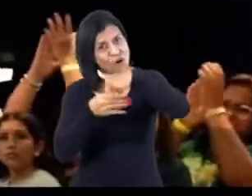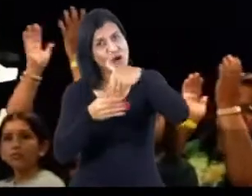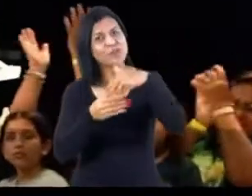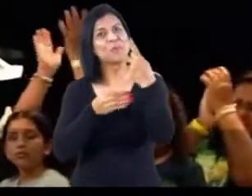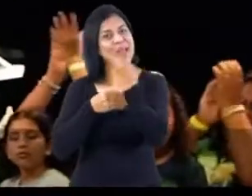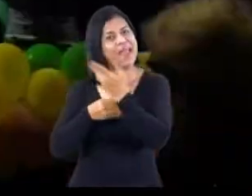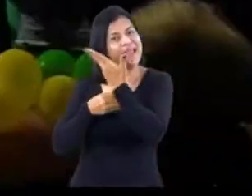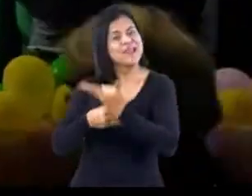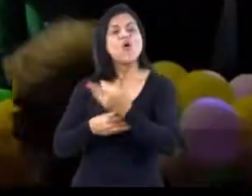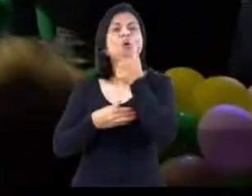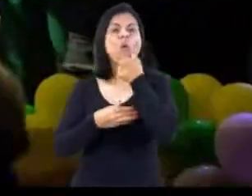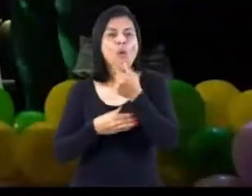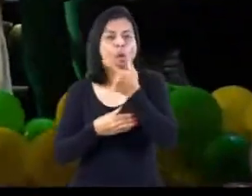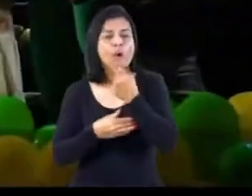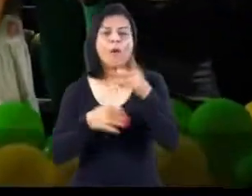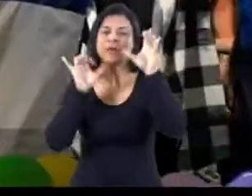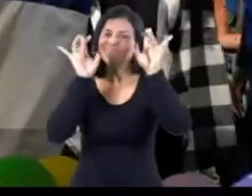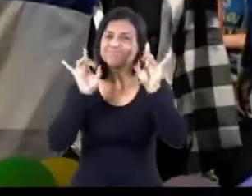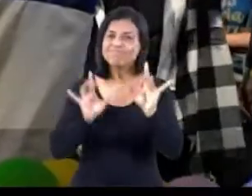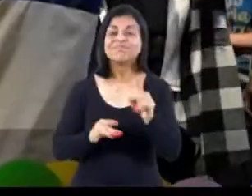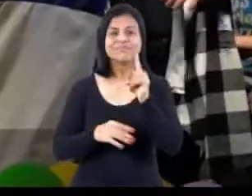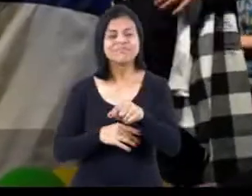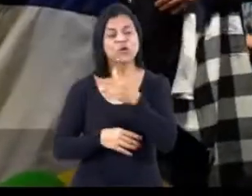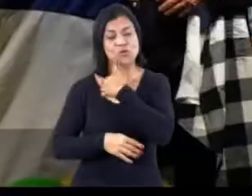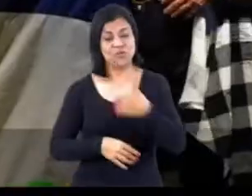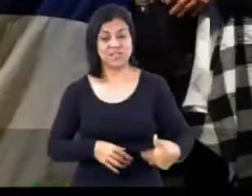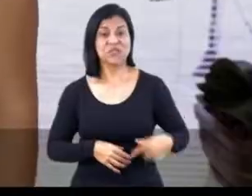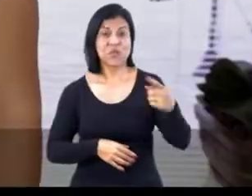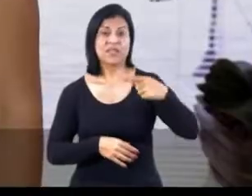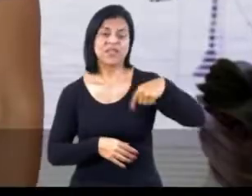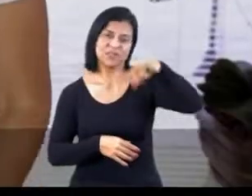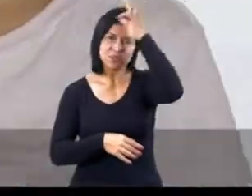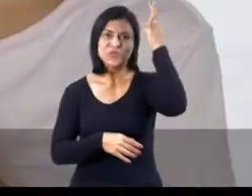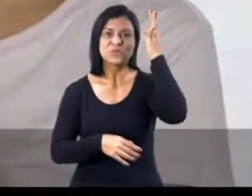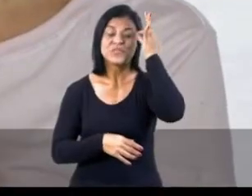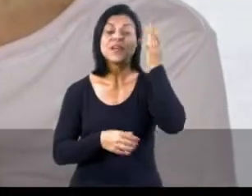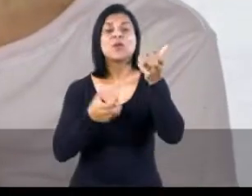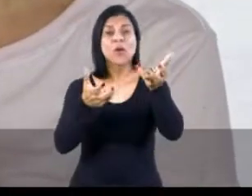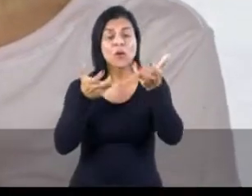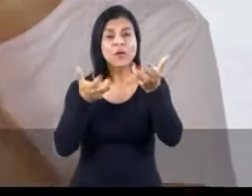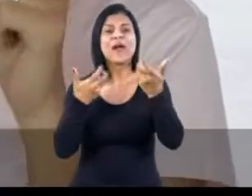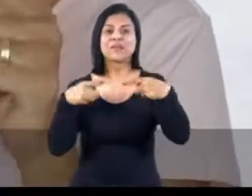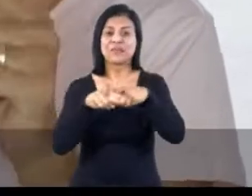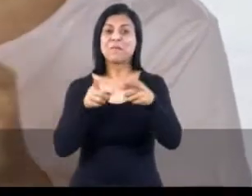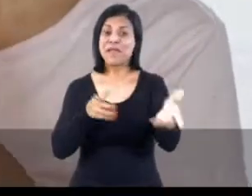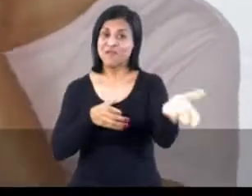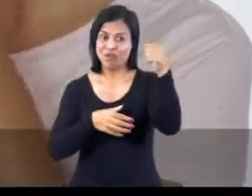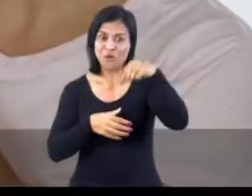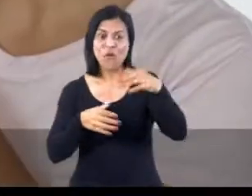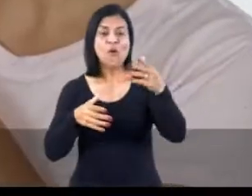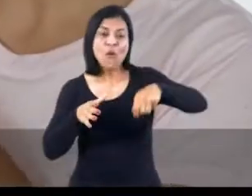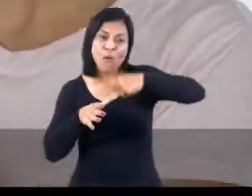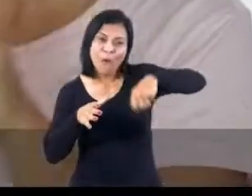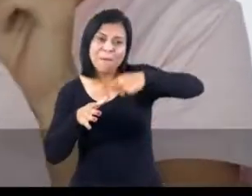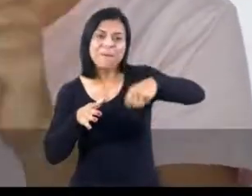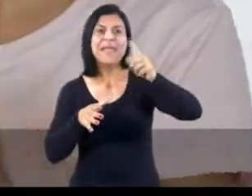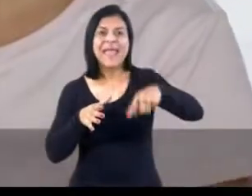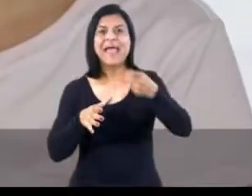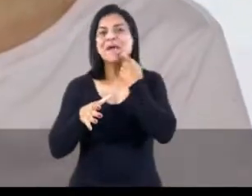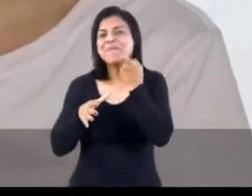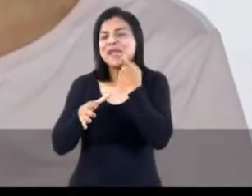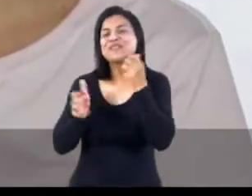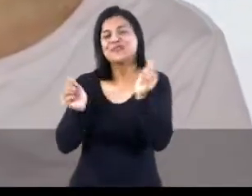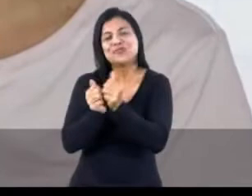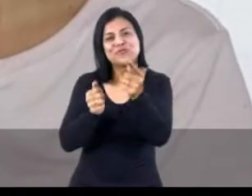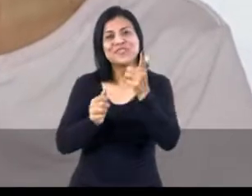voto para esse grande homem que vai ser um excelente governador para o estado. eu quero vir aqui comer a moqueca capixaba feita por você no dia